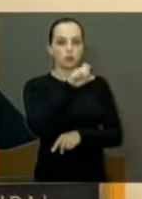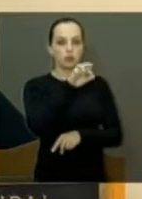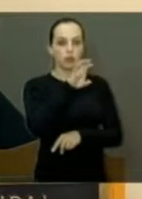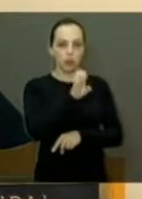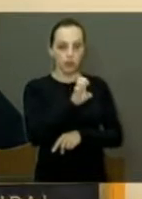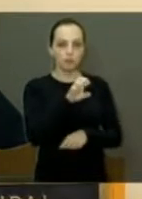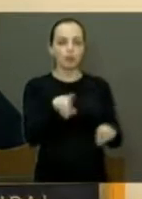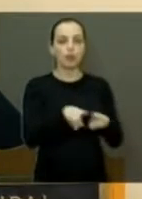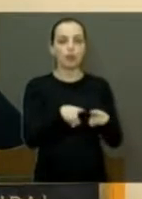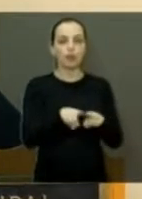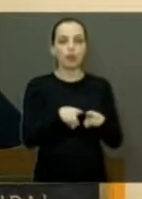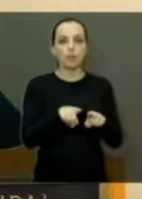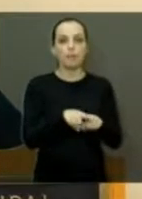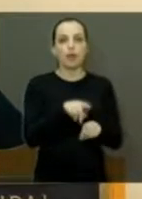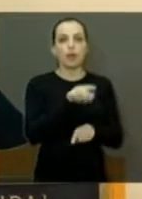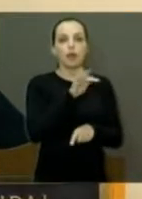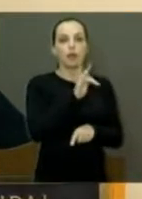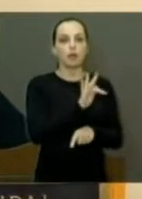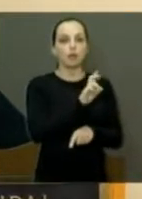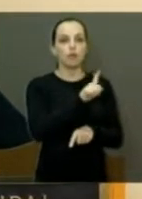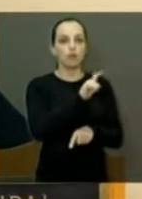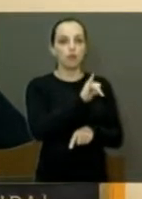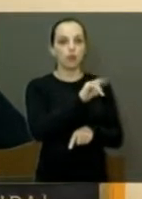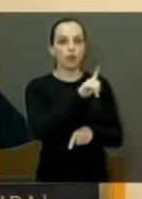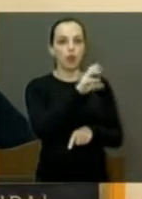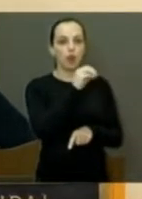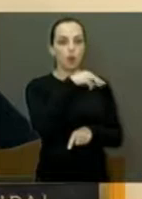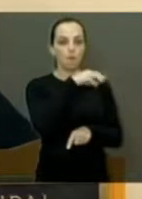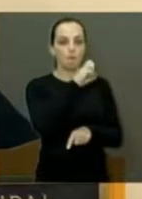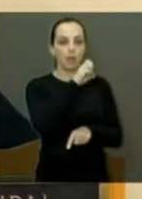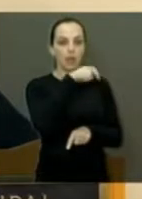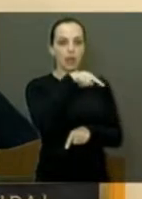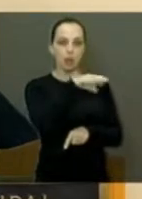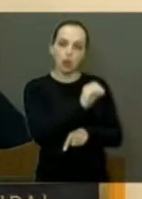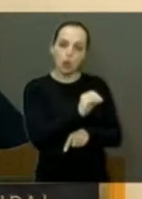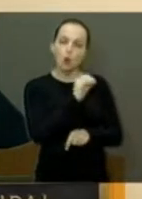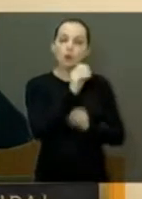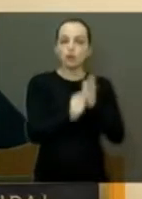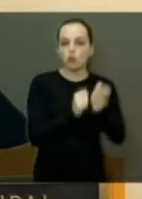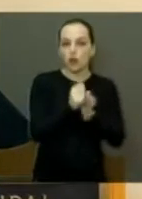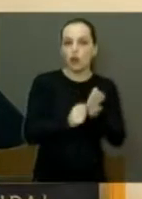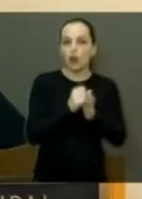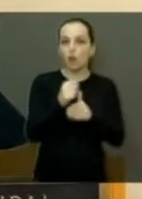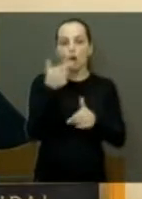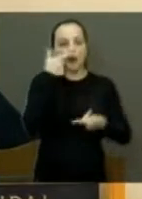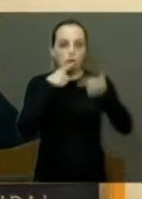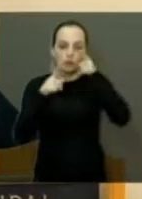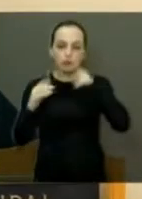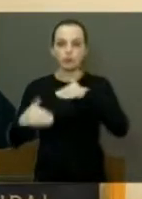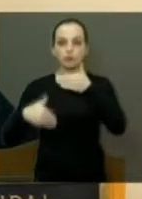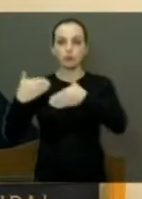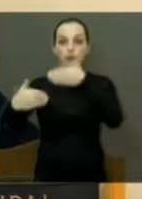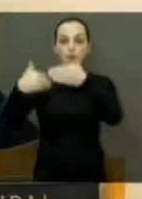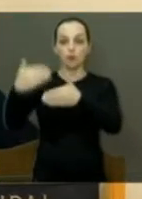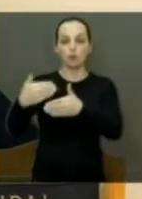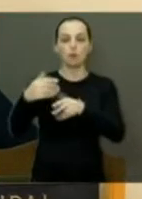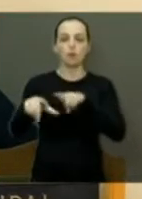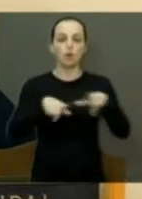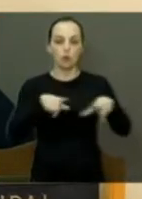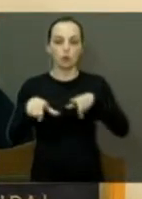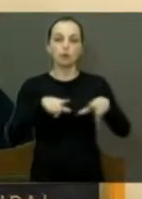Filomeno, todos eles araraquarenses, e que foram recentemente promovidos e certamente prestarão aí